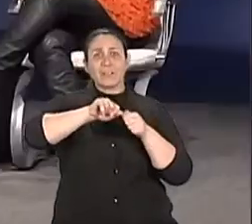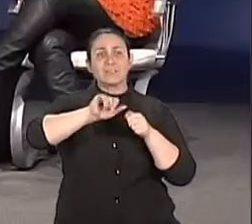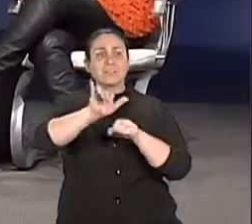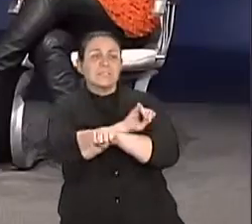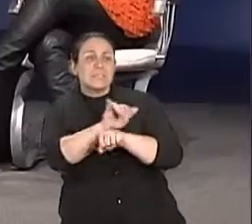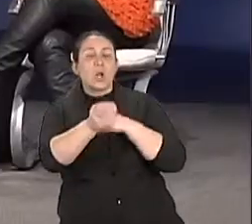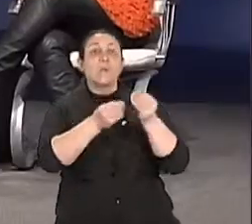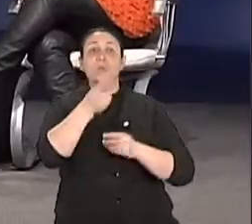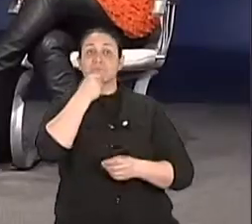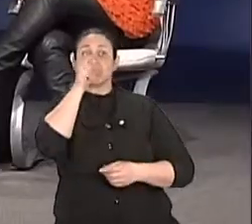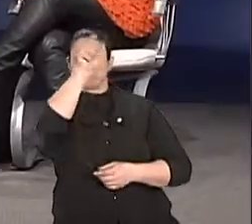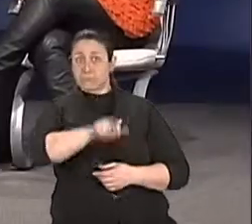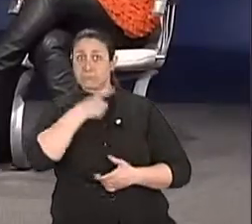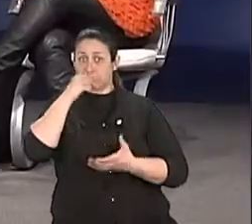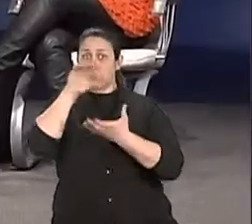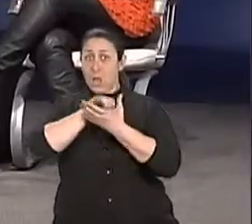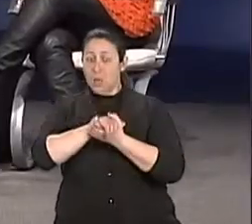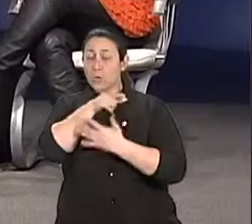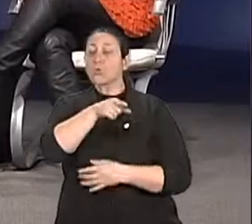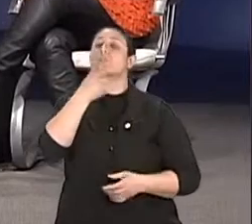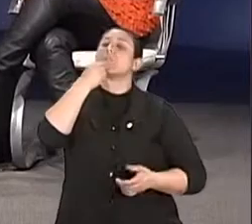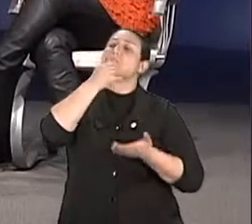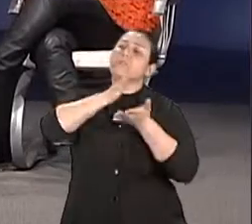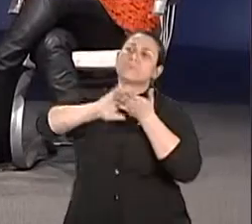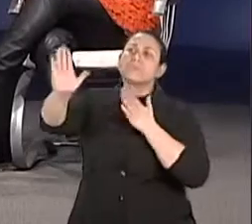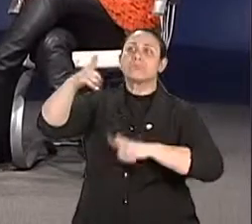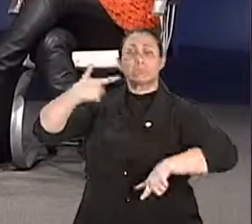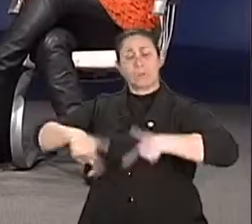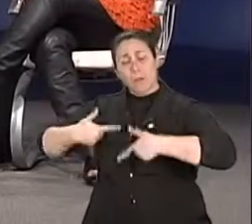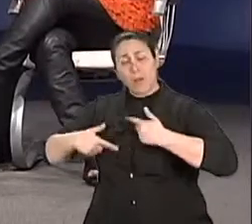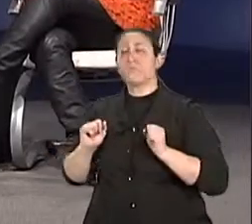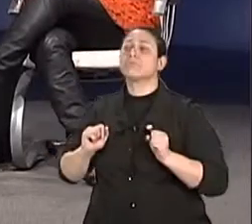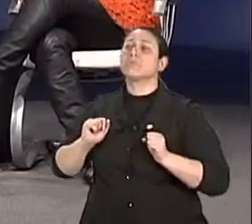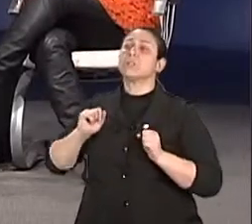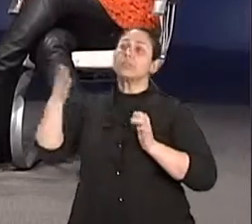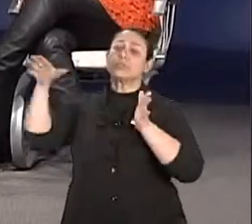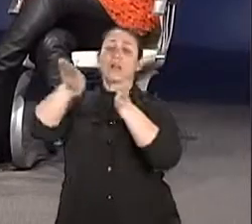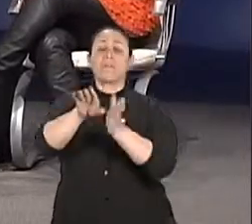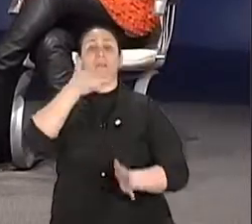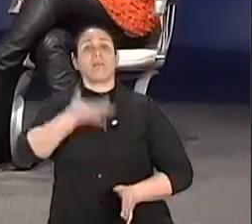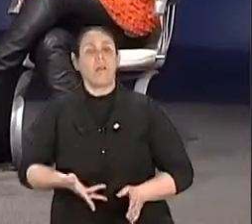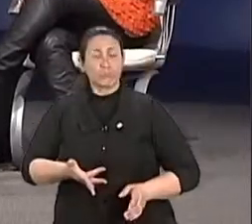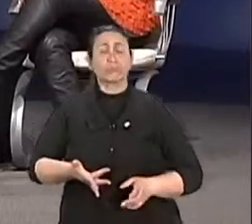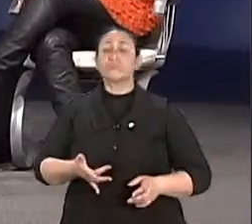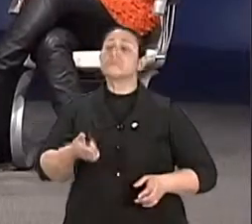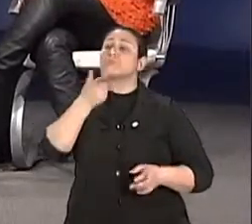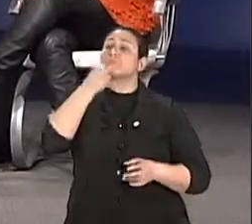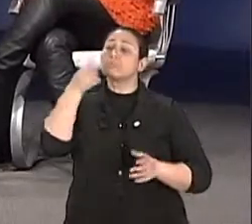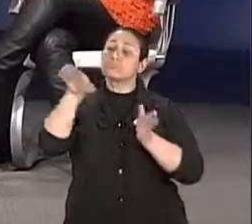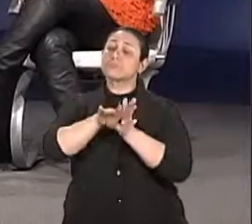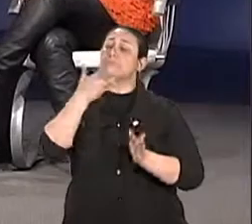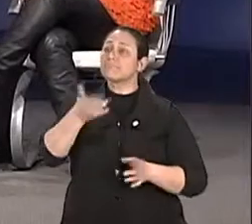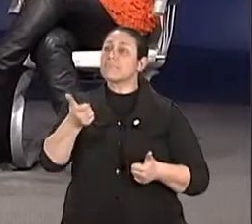que ele, uma vez por semana, ele saía mais cedo do serviço e chegava de tarde em casa. Mas ele levava a roupa e chegava com